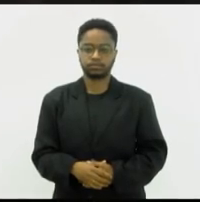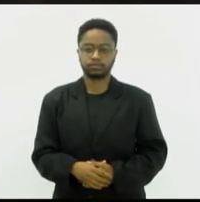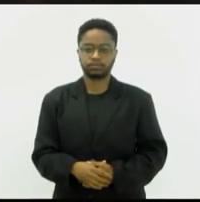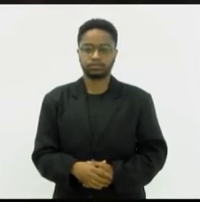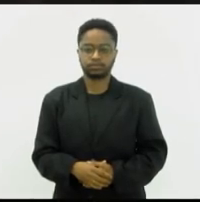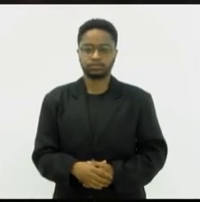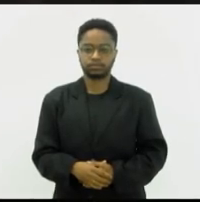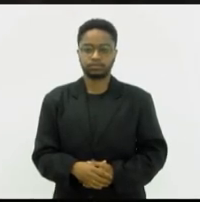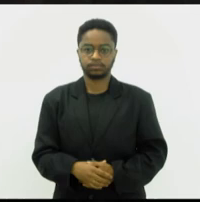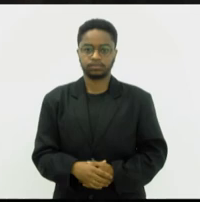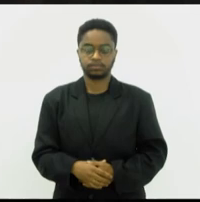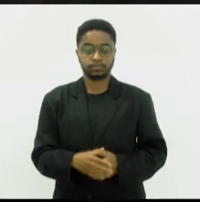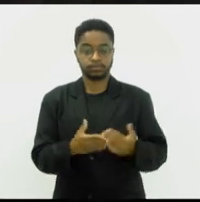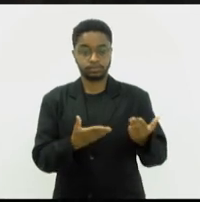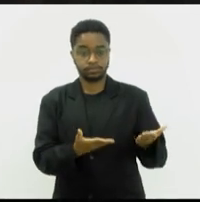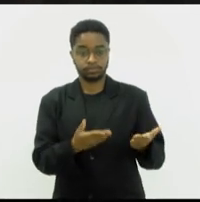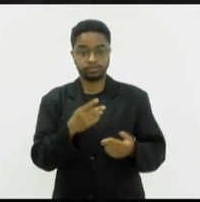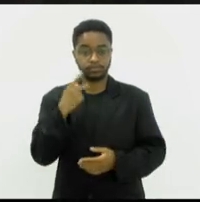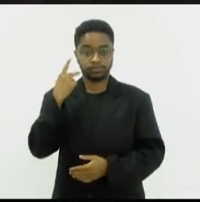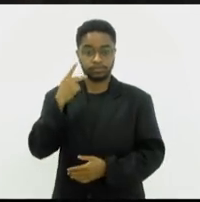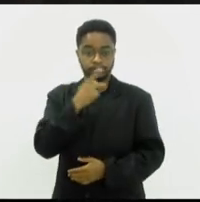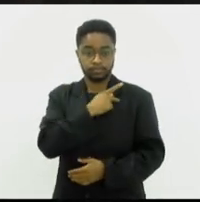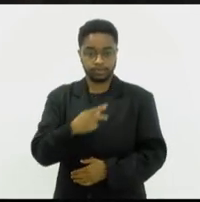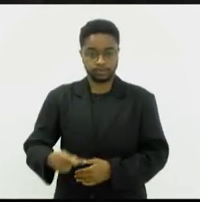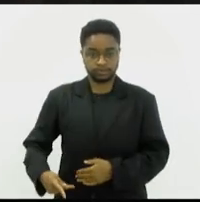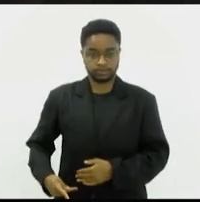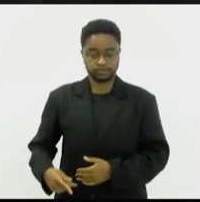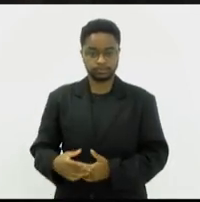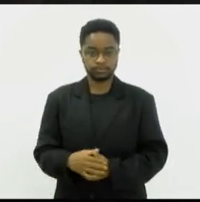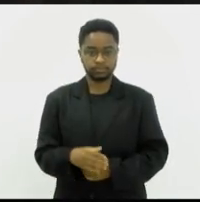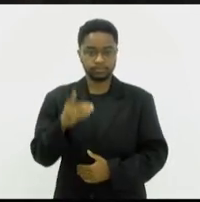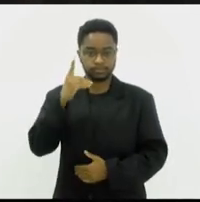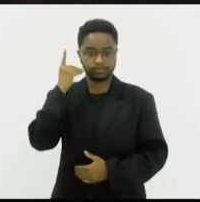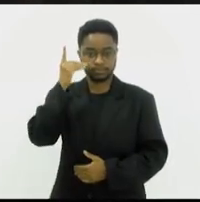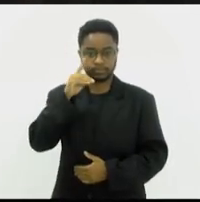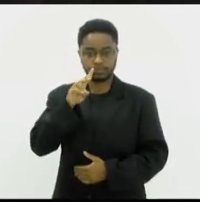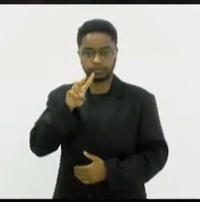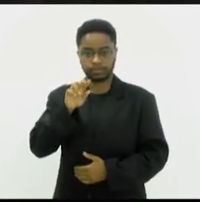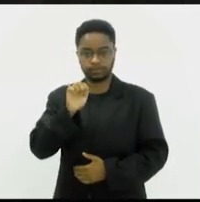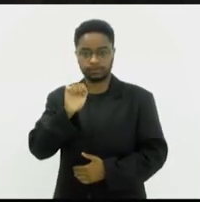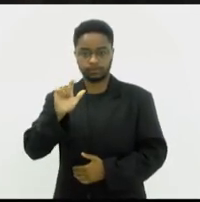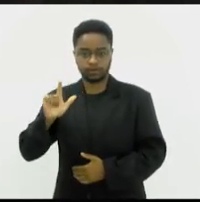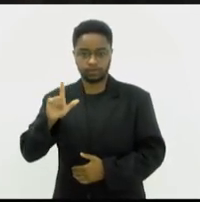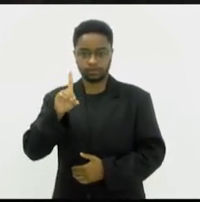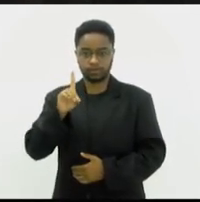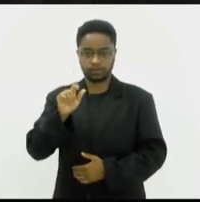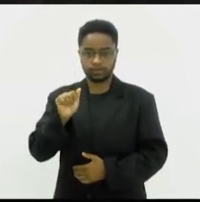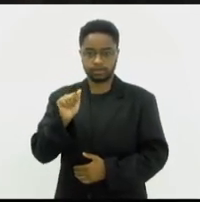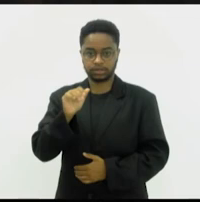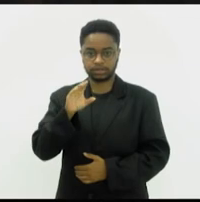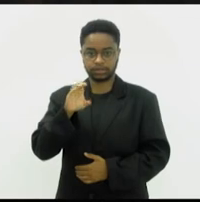Senhor presidente, deputado Valdacé Asa,